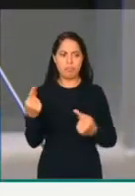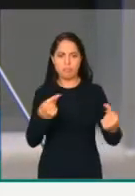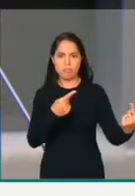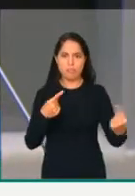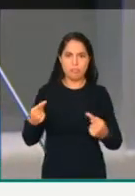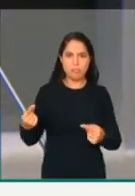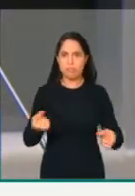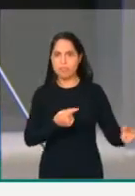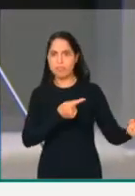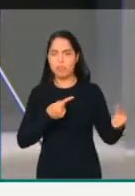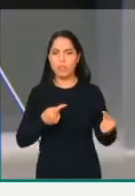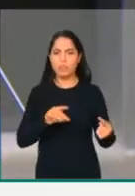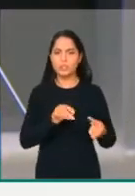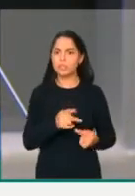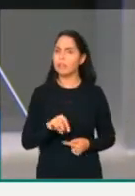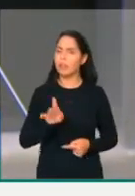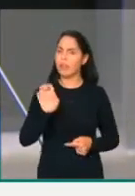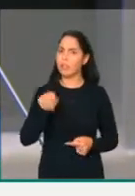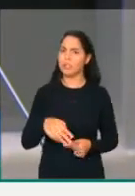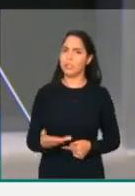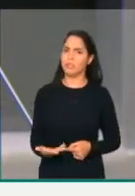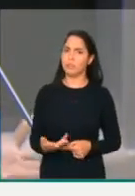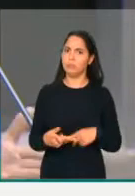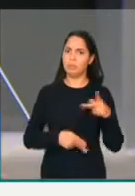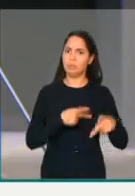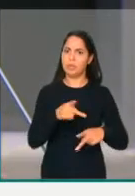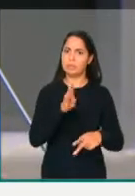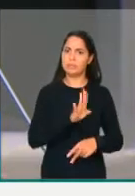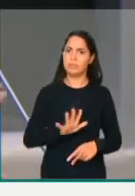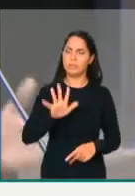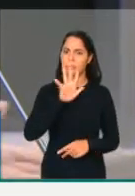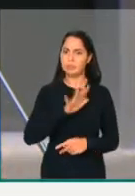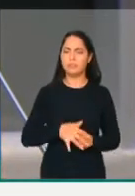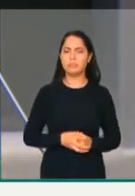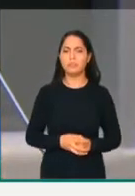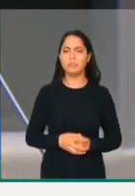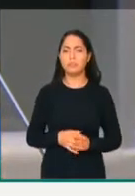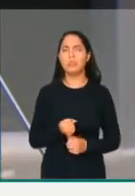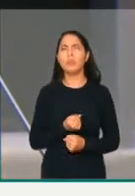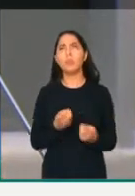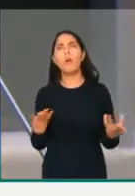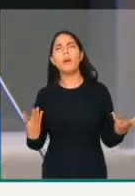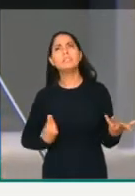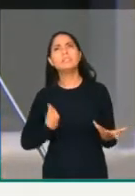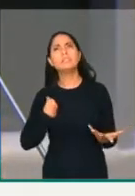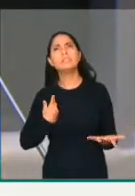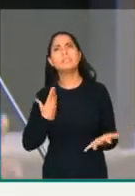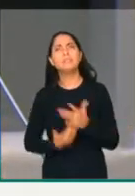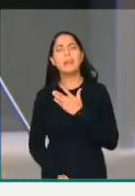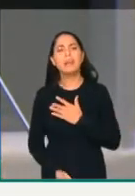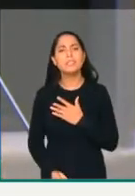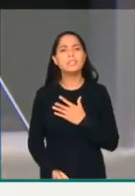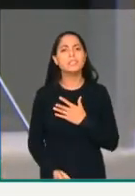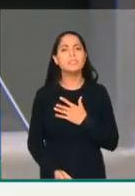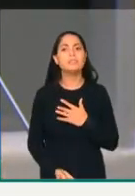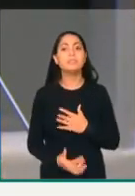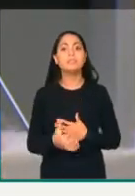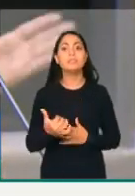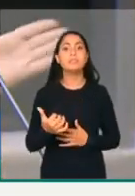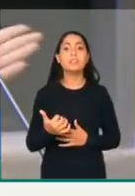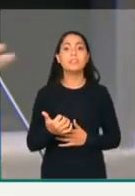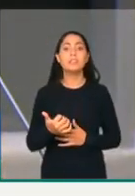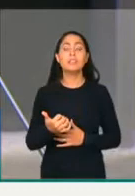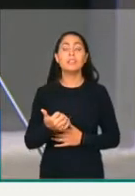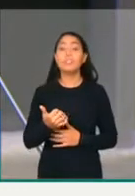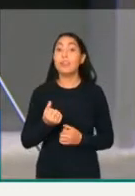perdendo mais de mil vidas por dia. O que não há número, são pessoas, o pior momento da pandemia,